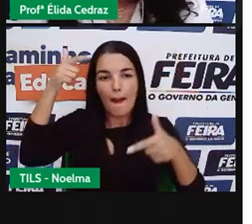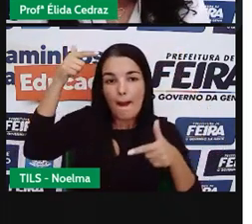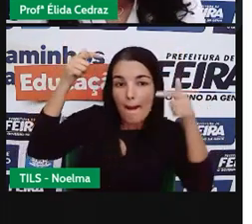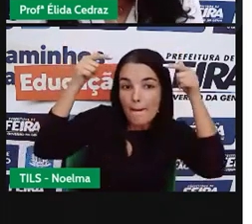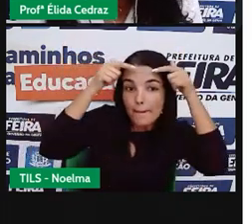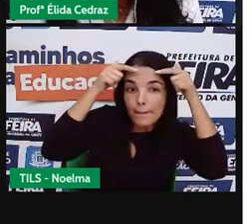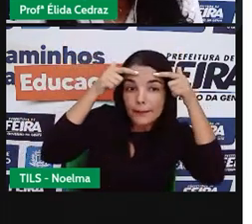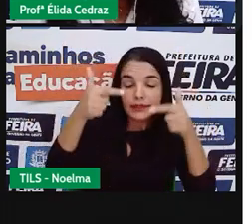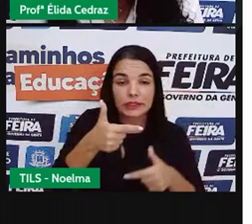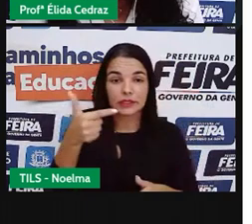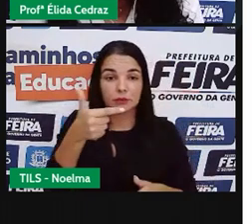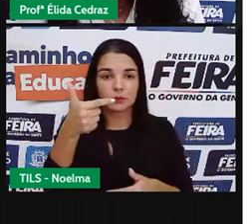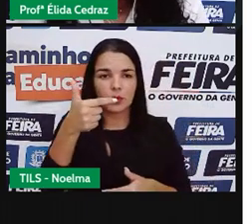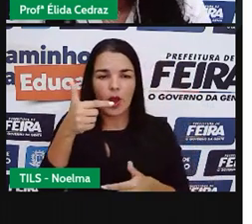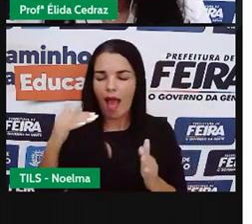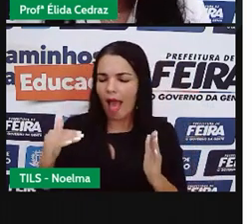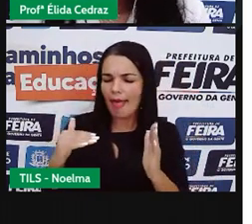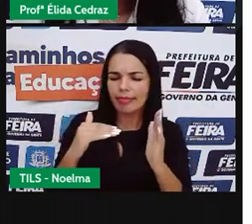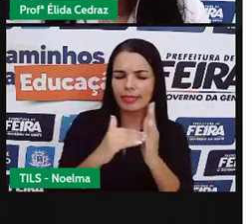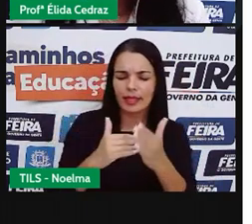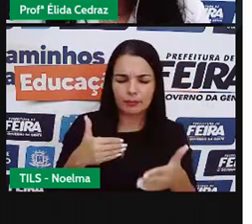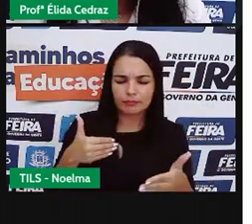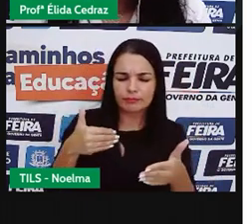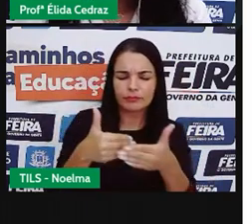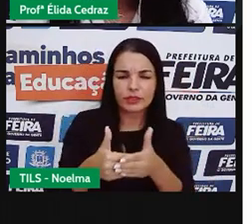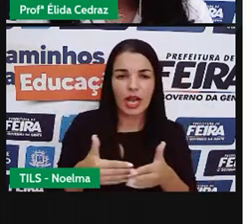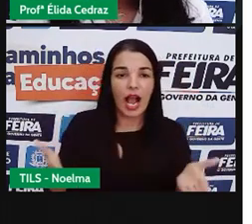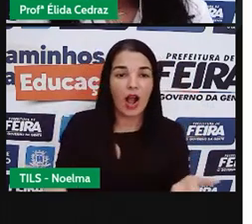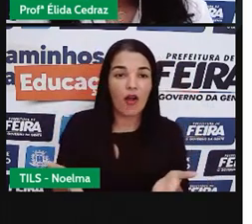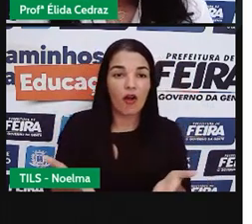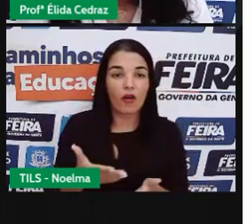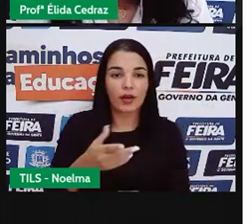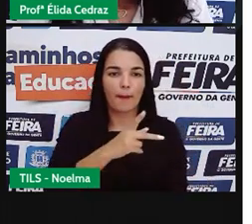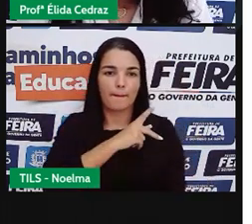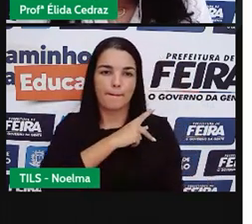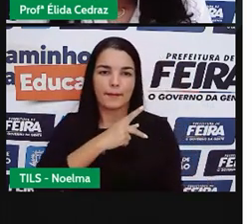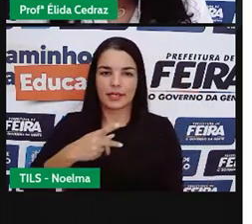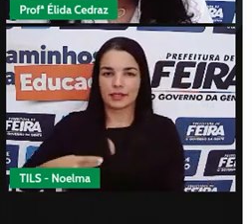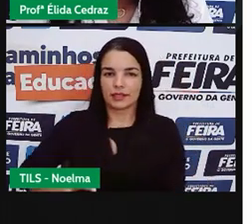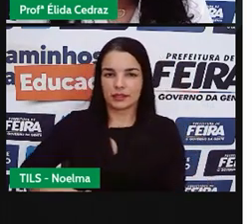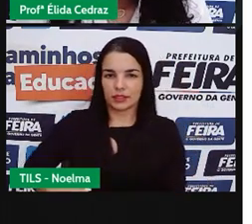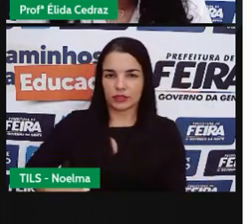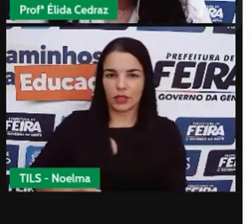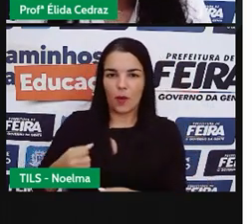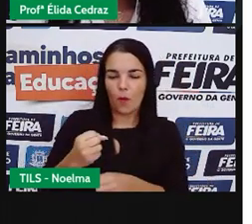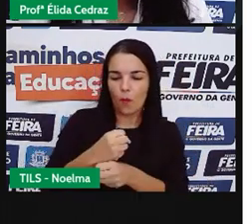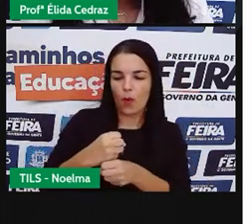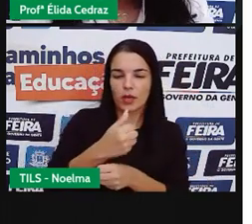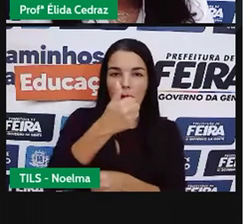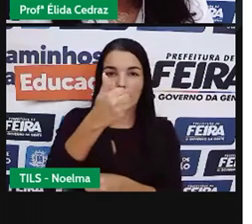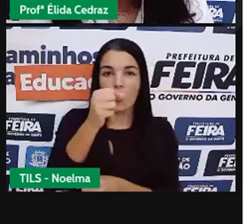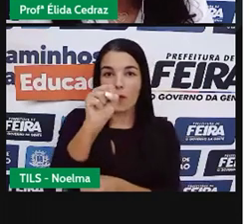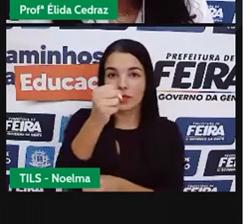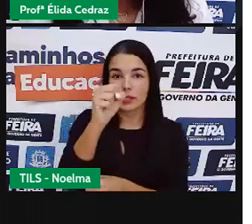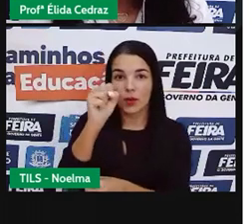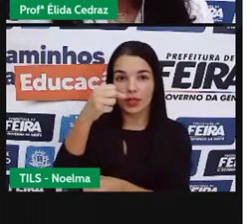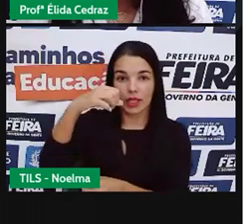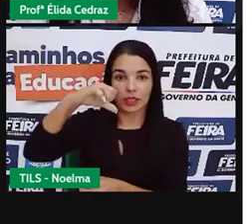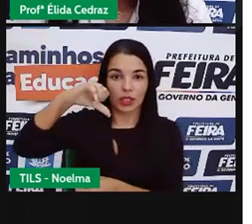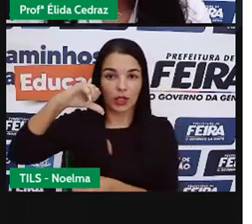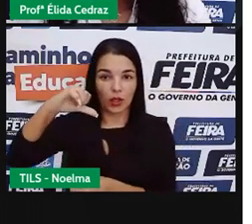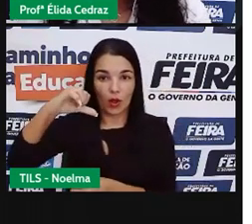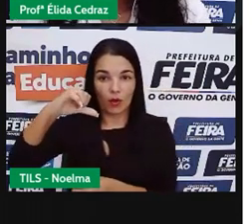chegarmos em presidente. Até o ano de 1889, as câmaras